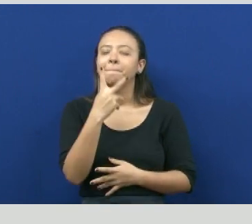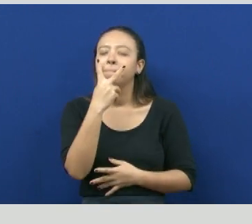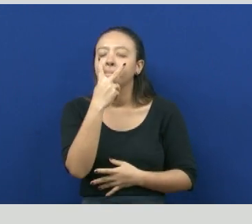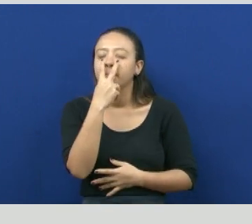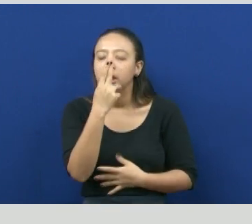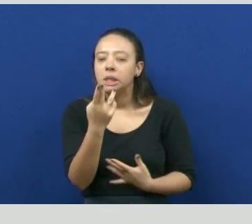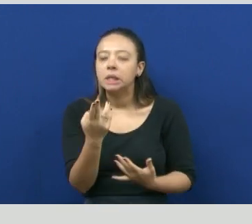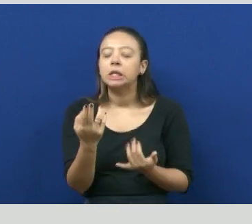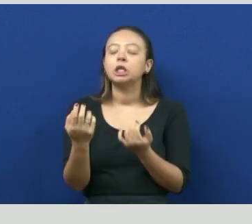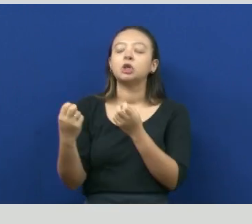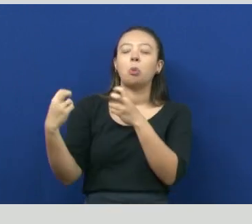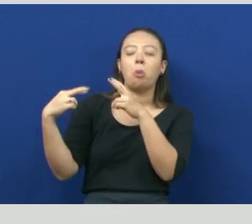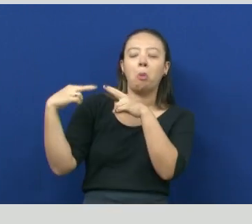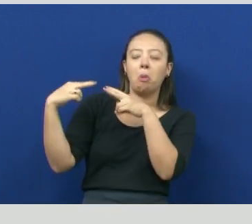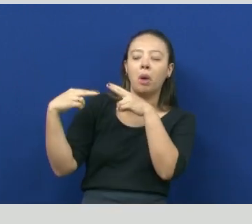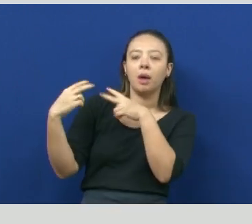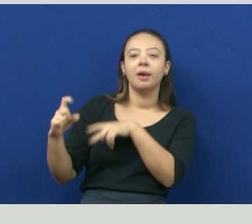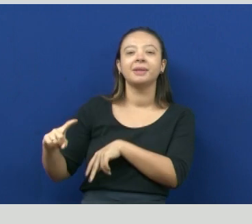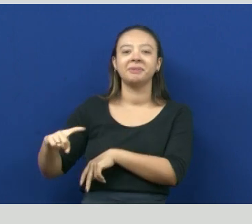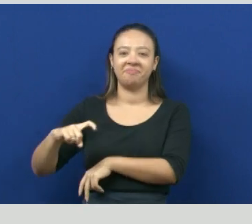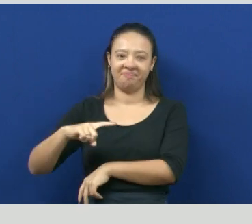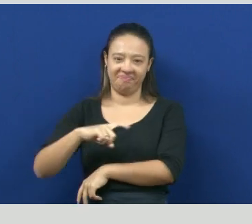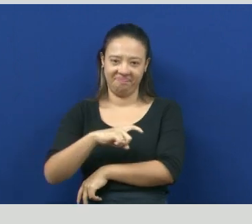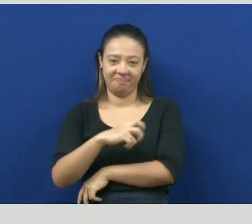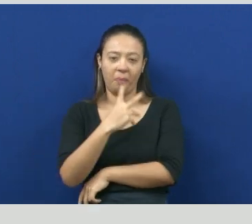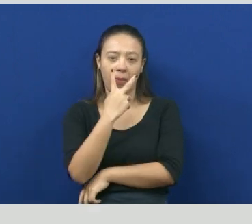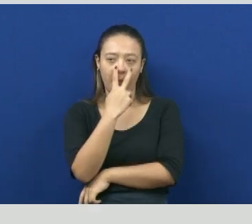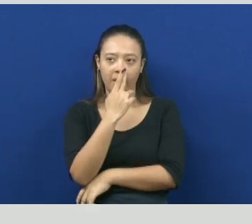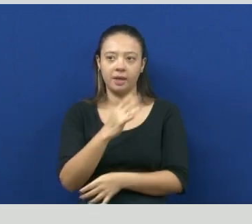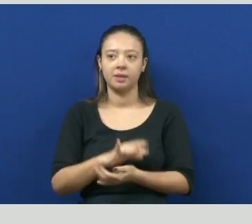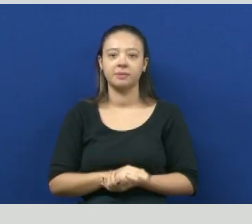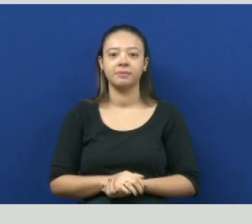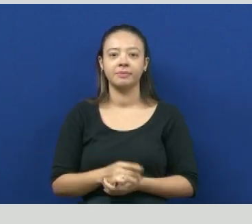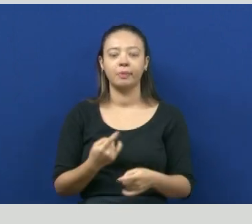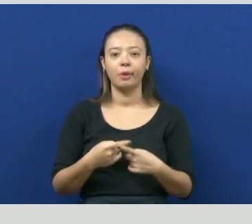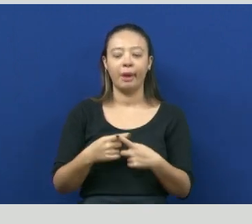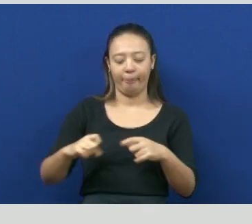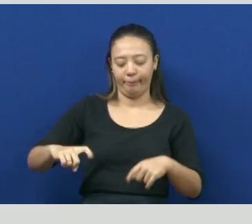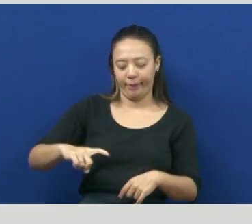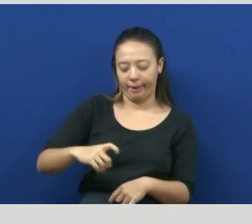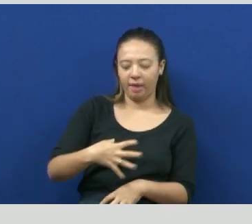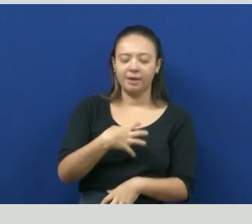quase isso. Porque elas não têm sentimento.